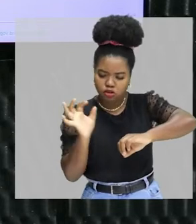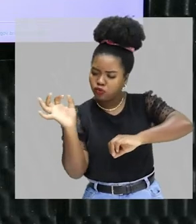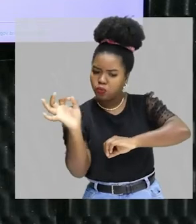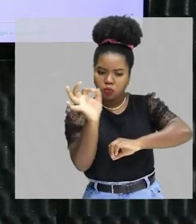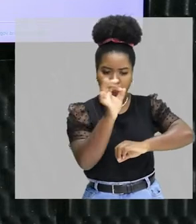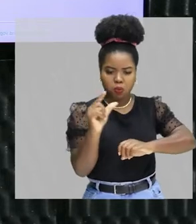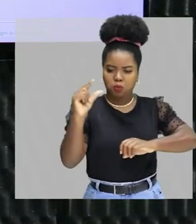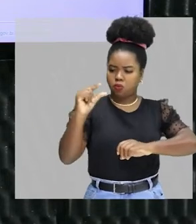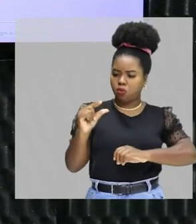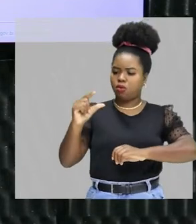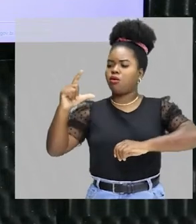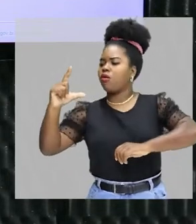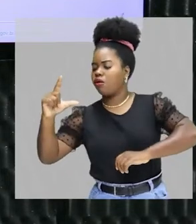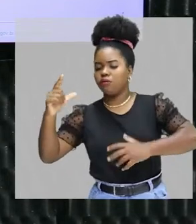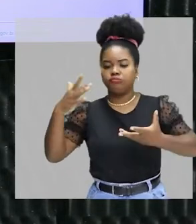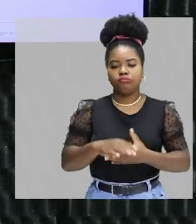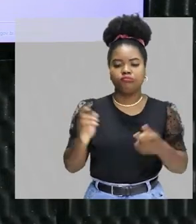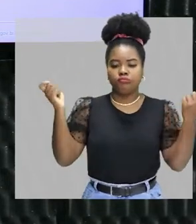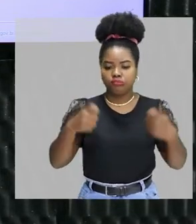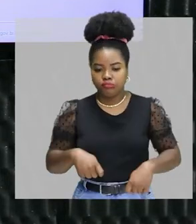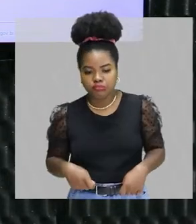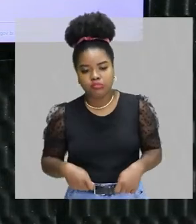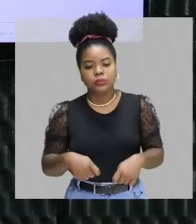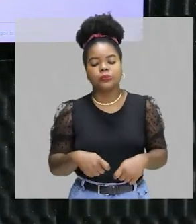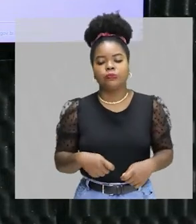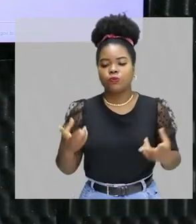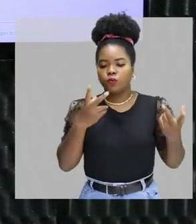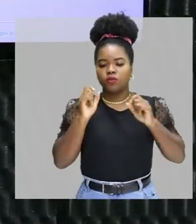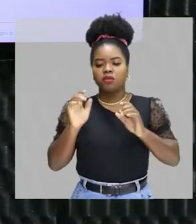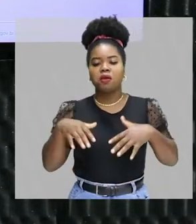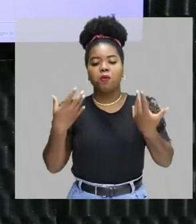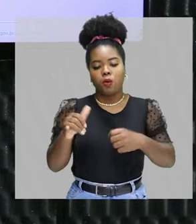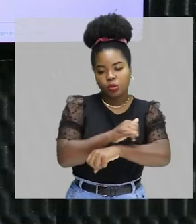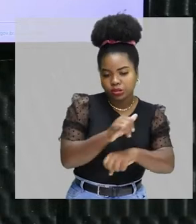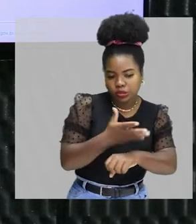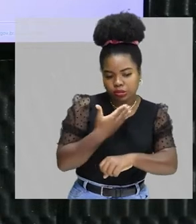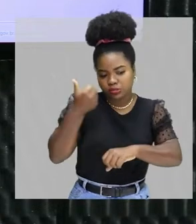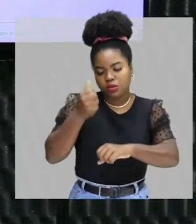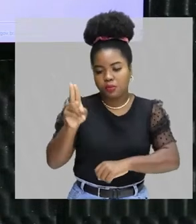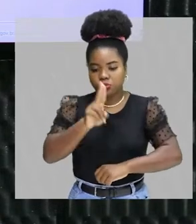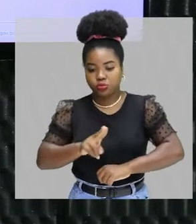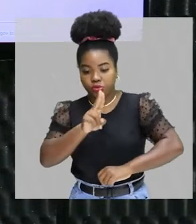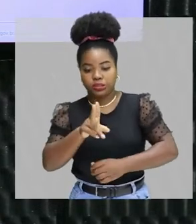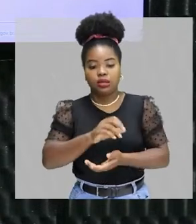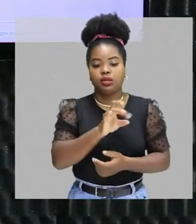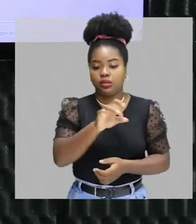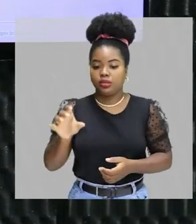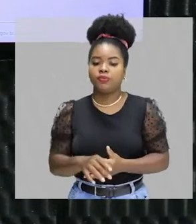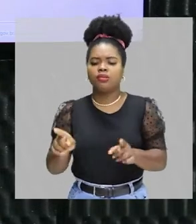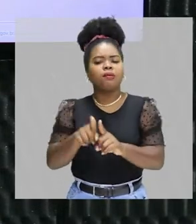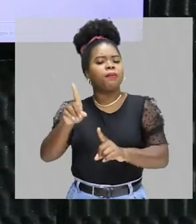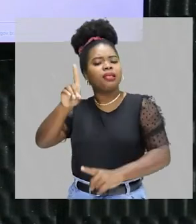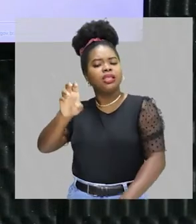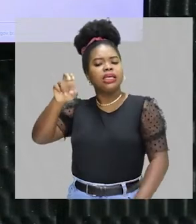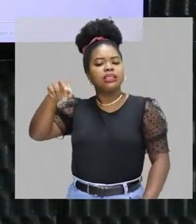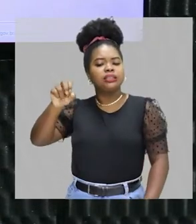certo? A partir daí, eu consigo estipular qual é a técnica que nós vamos utilizar, a densidade,